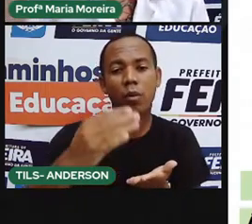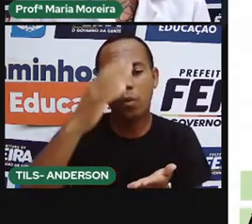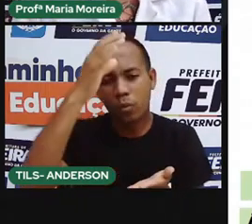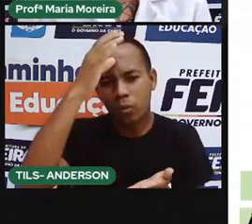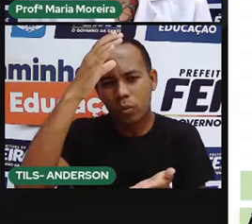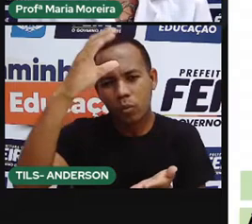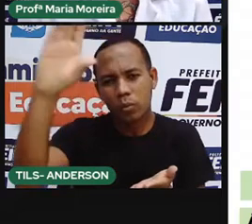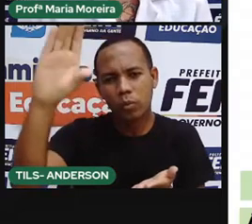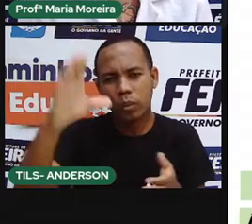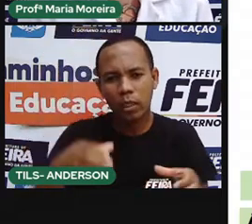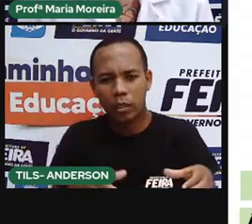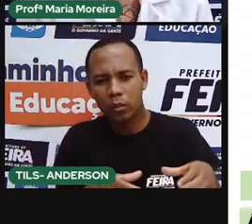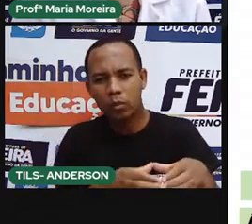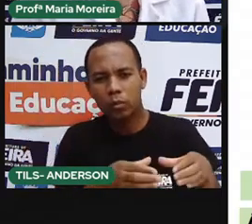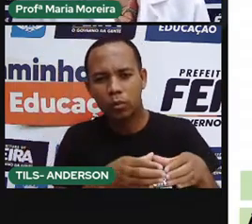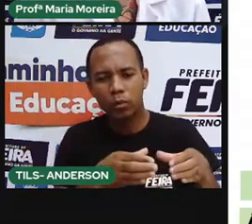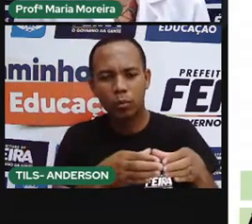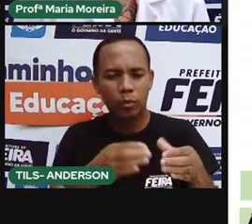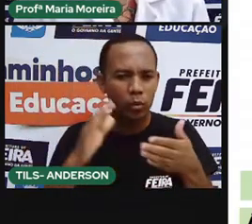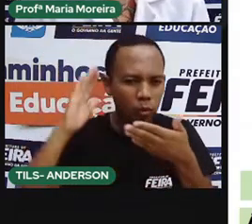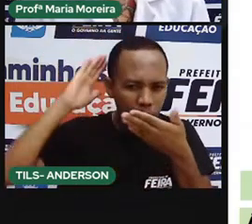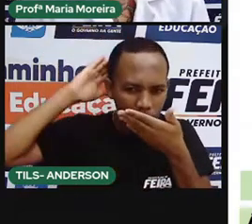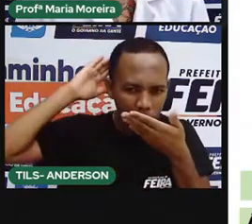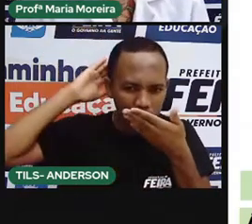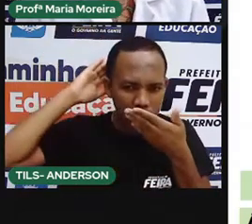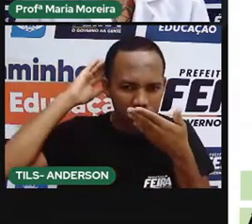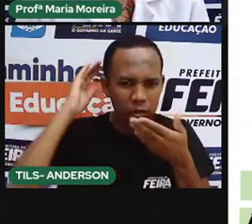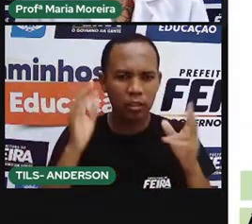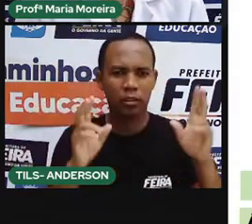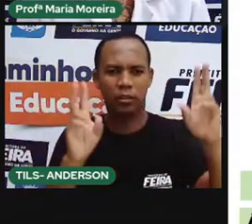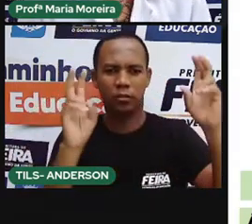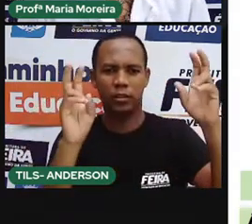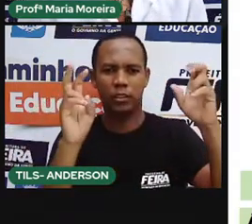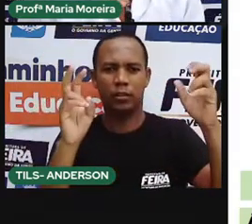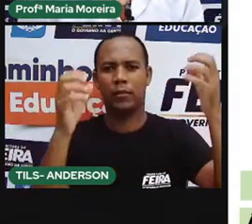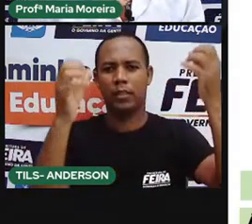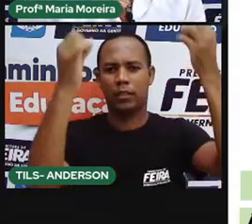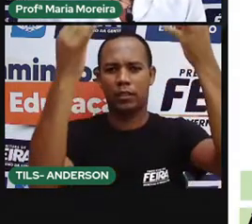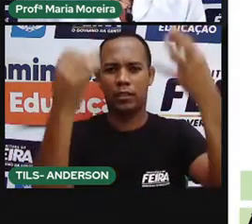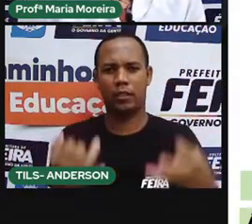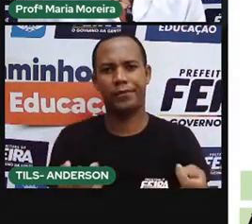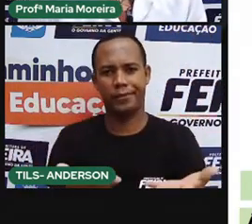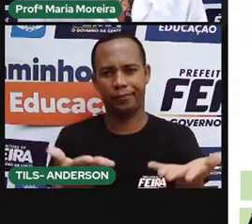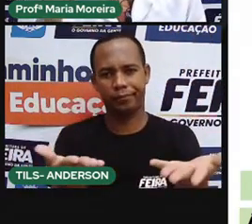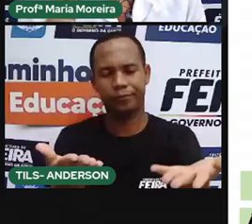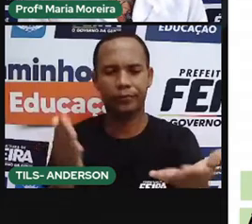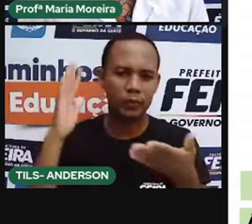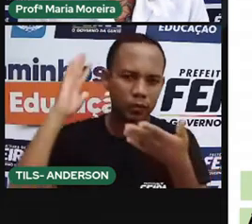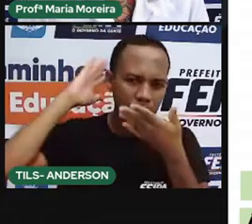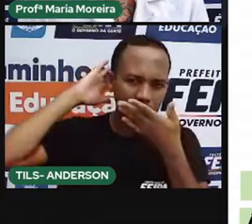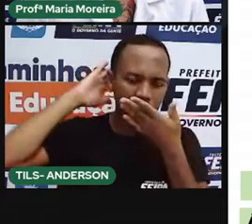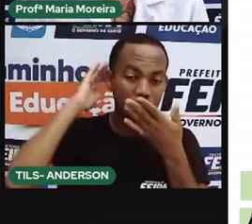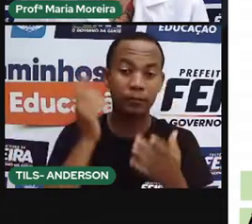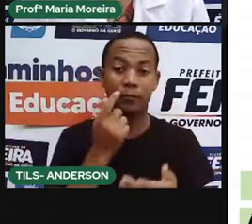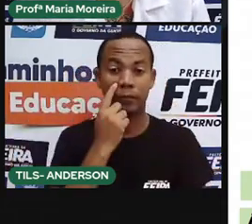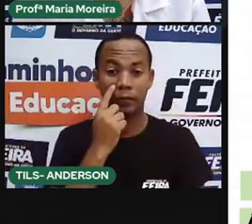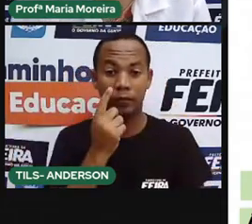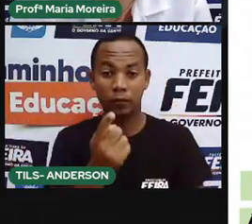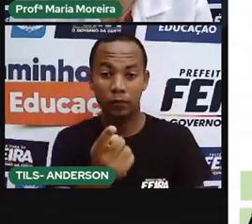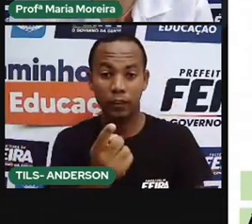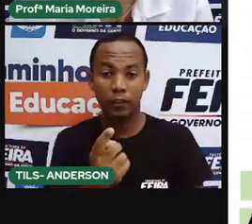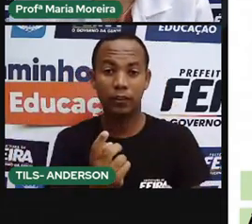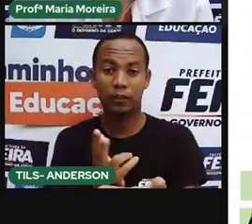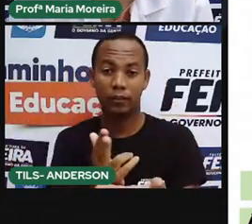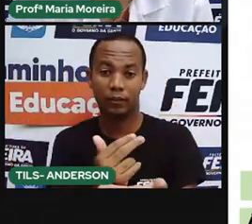continuar falando sobre isso aí, que é o nosso tema da semana, na imagem que está aí para vocês, já